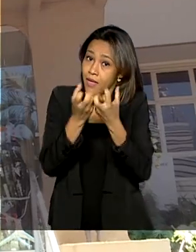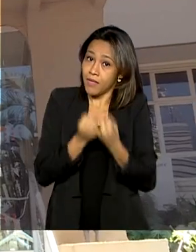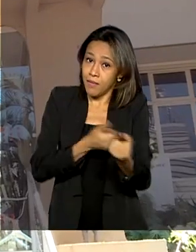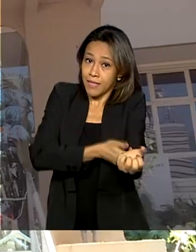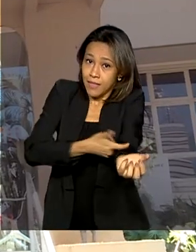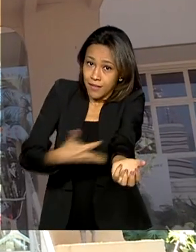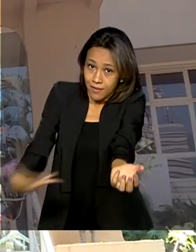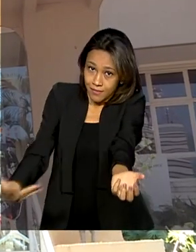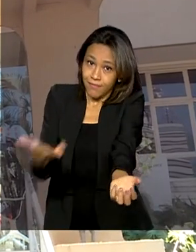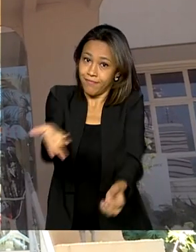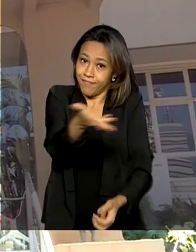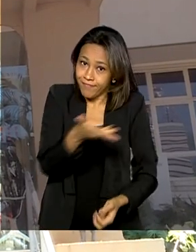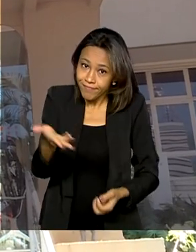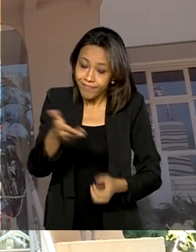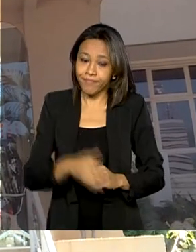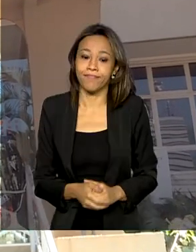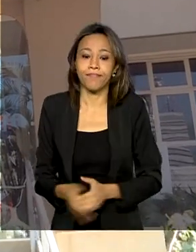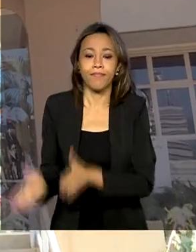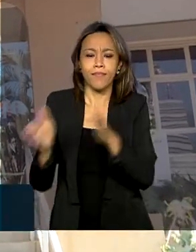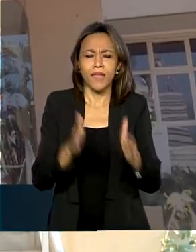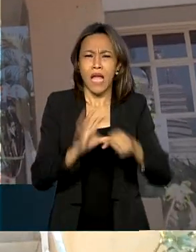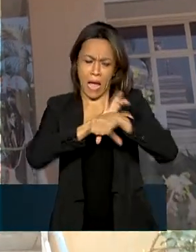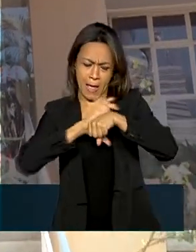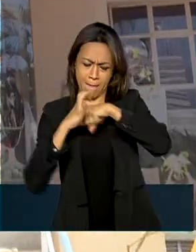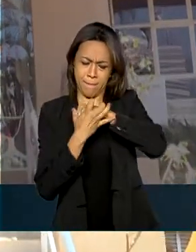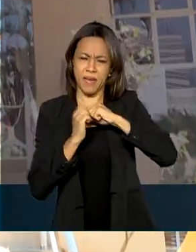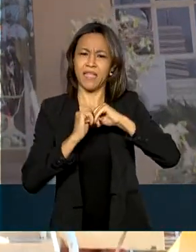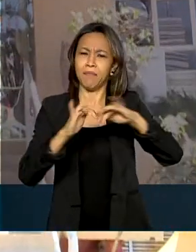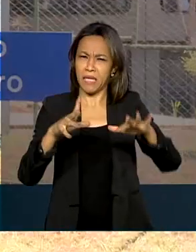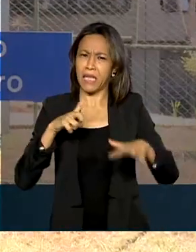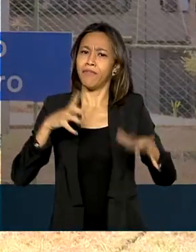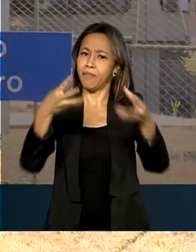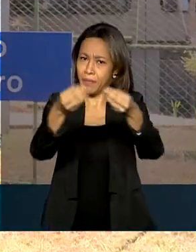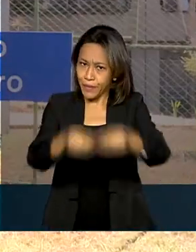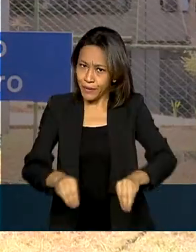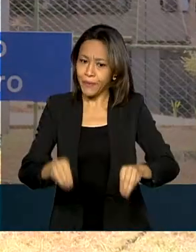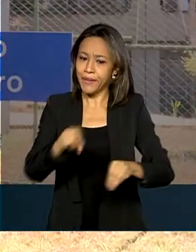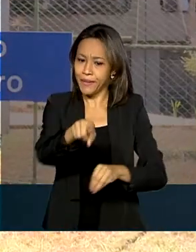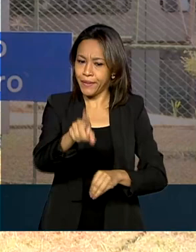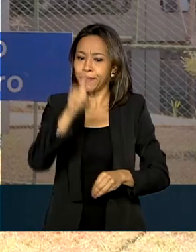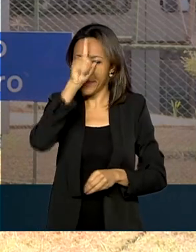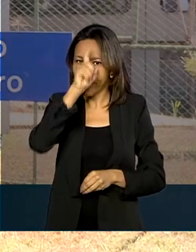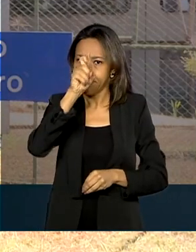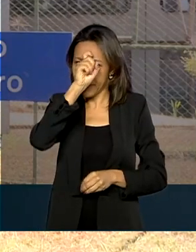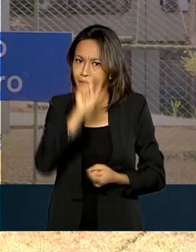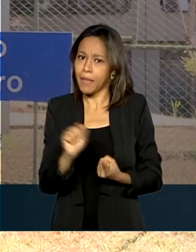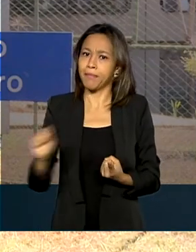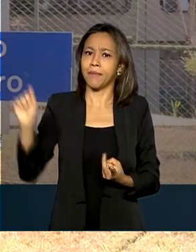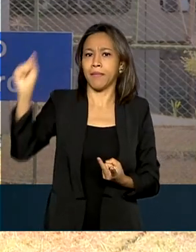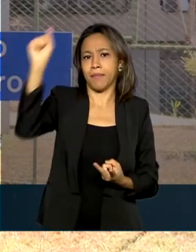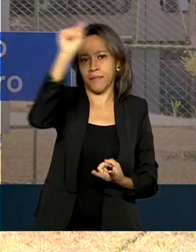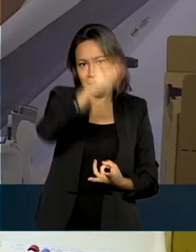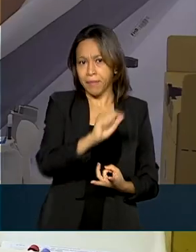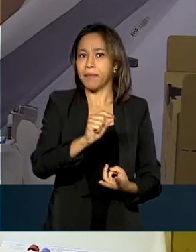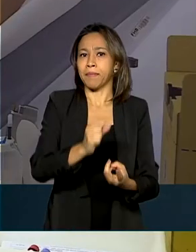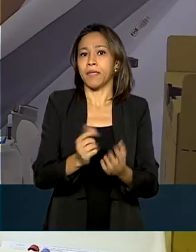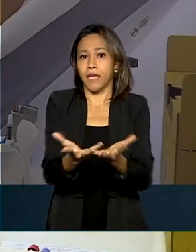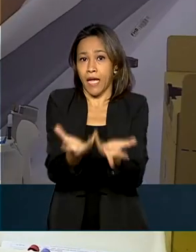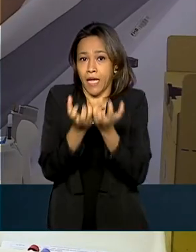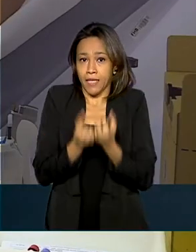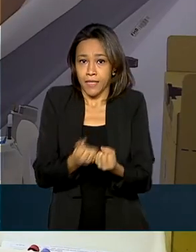A pandemia da Covid-19 trouxe impactos também para os estoques de sangue dos hemocentros do país.